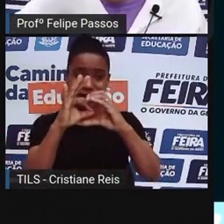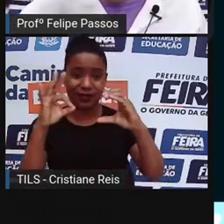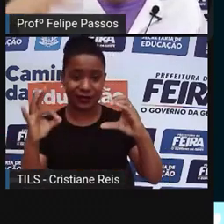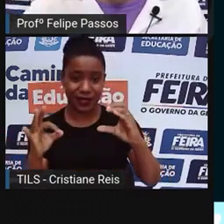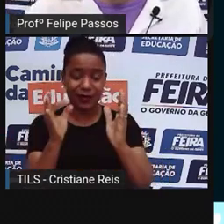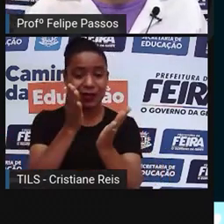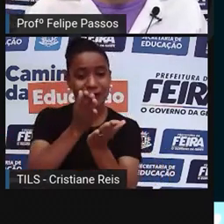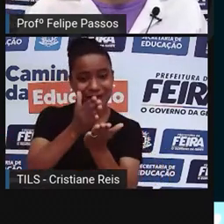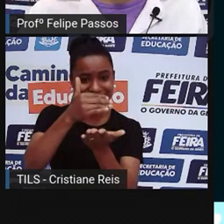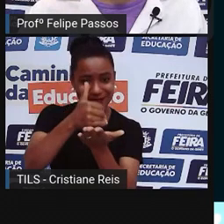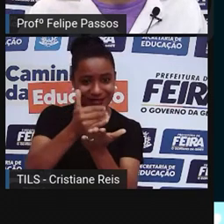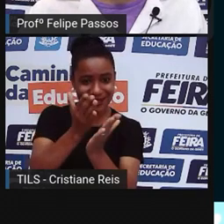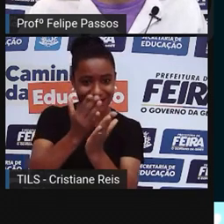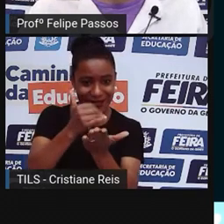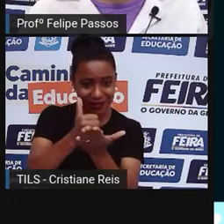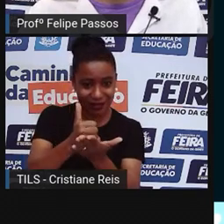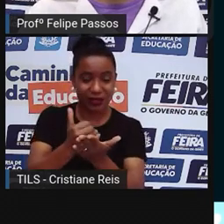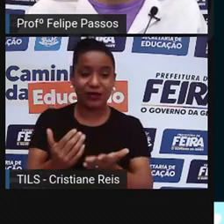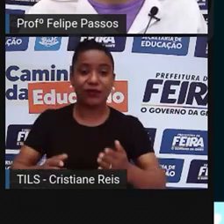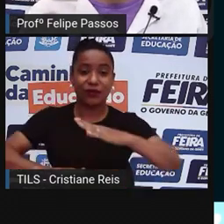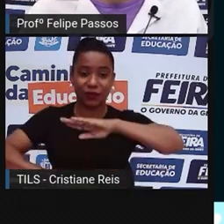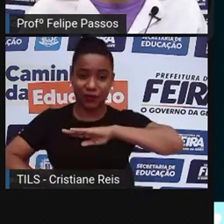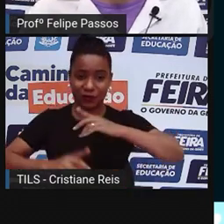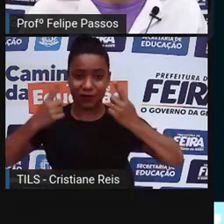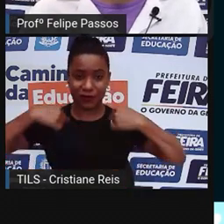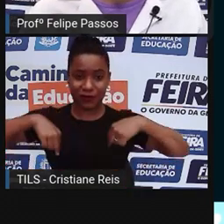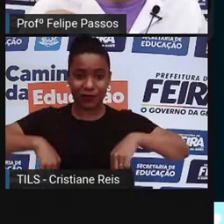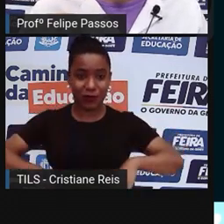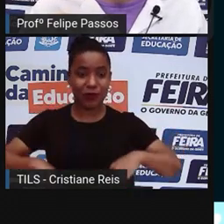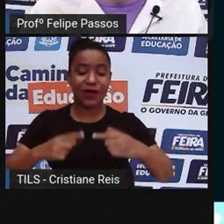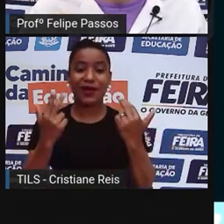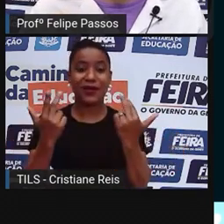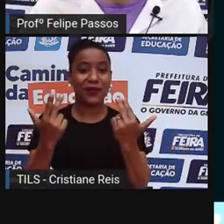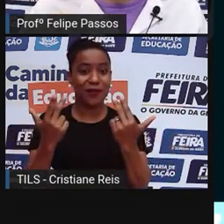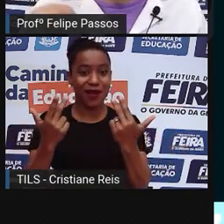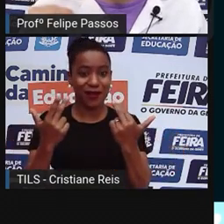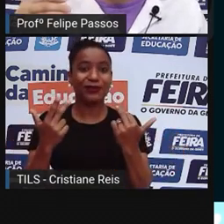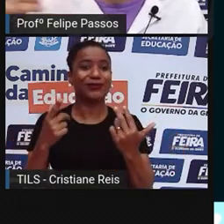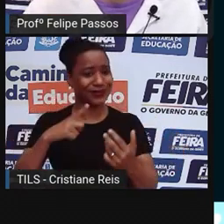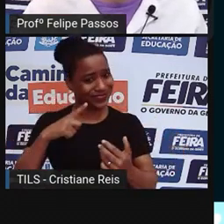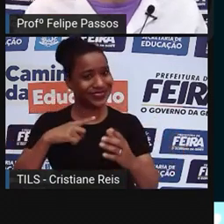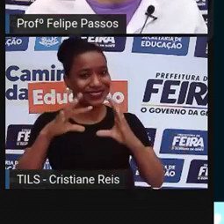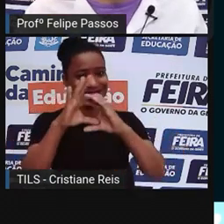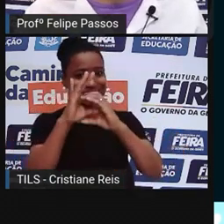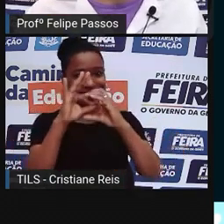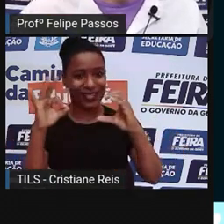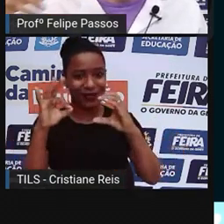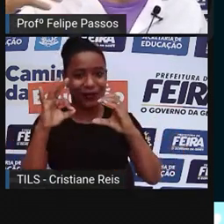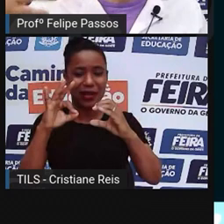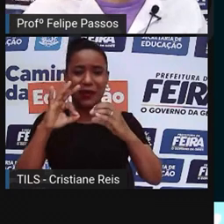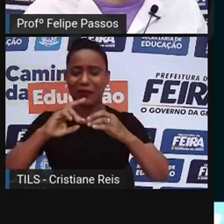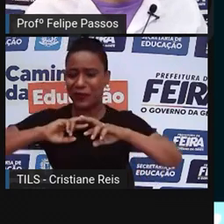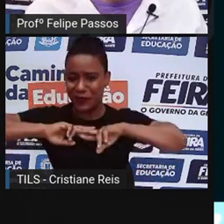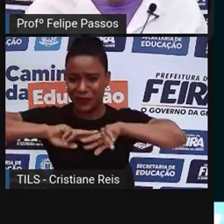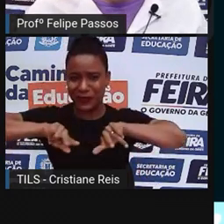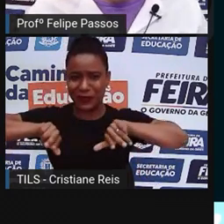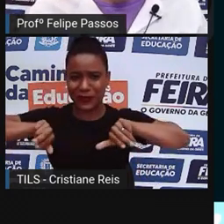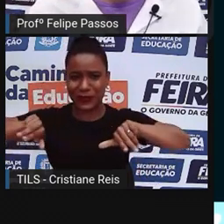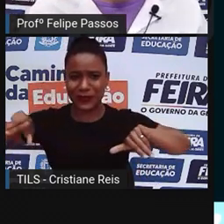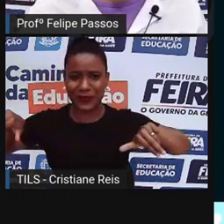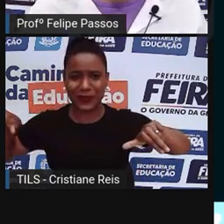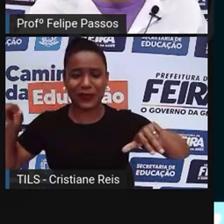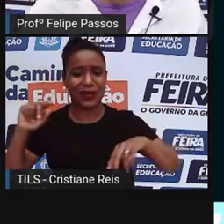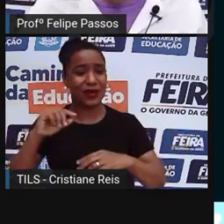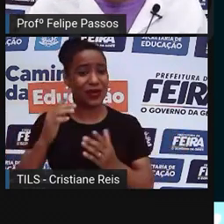Se for um organismo pluricelular como a gente, nós somos feitos de muitas células, bilhões de